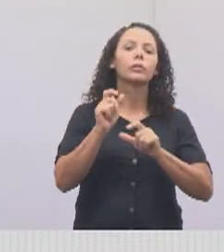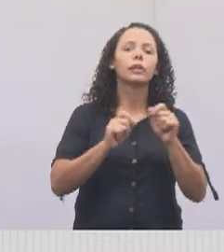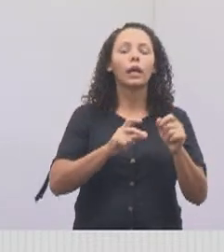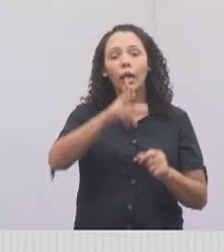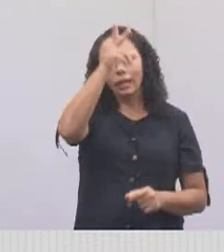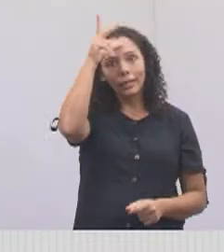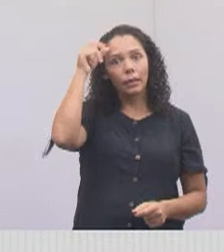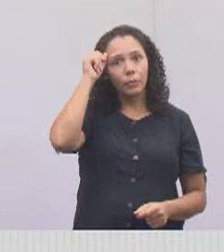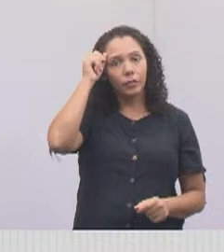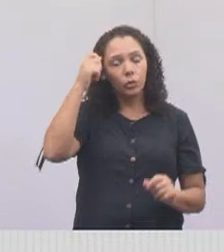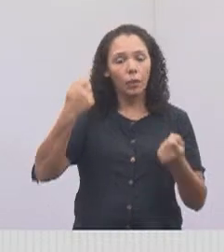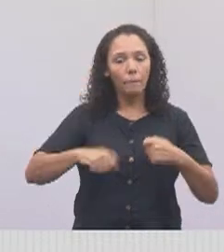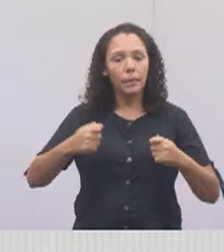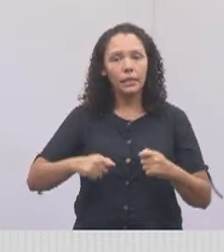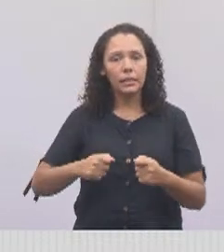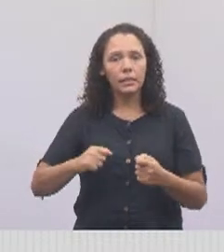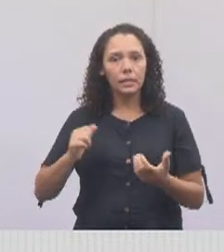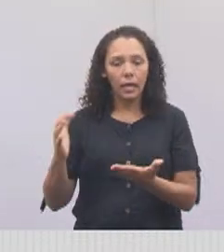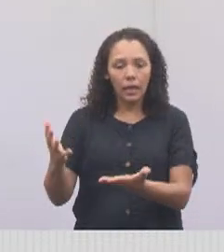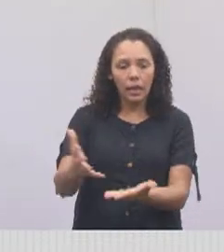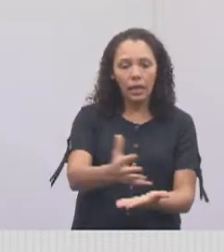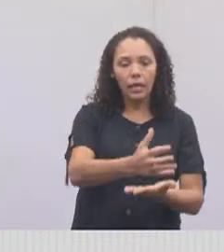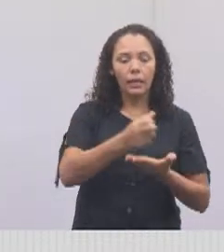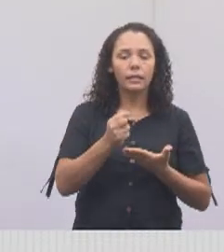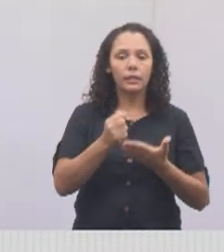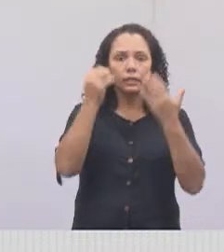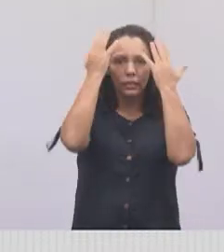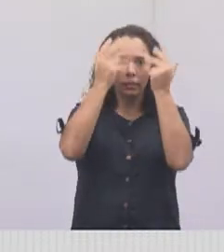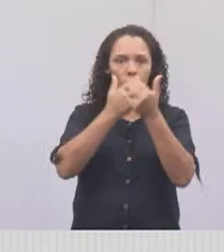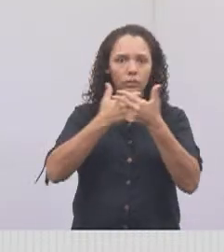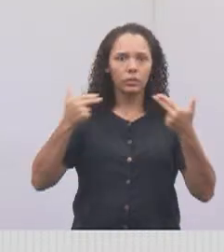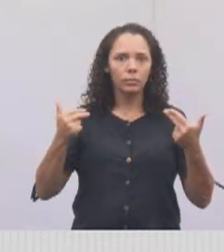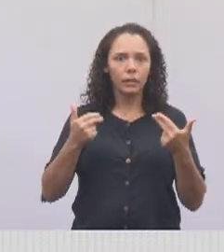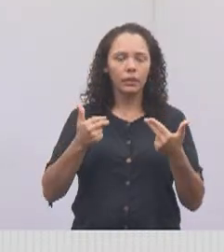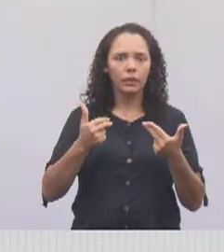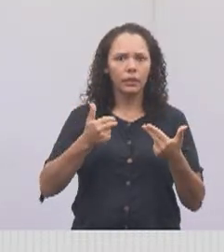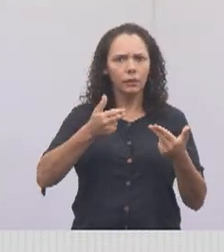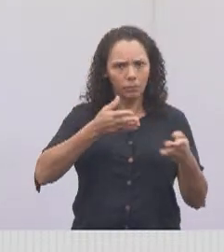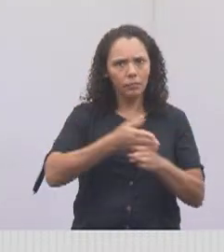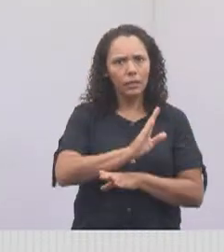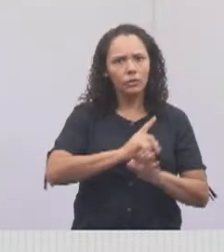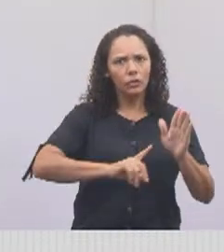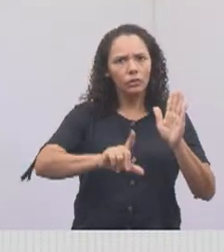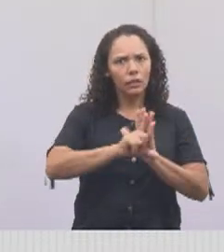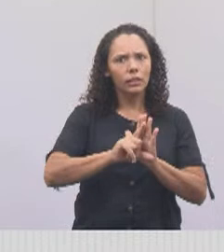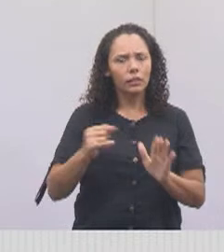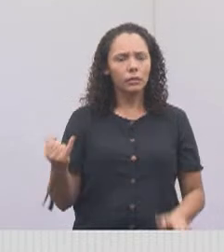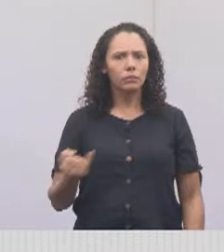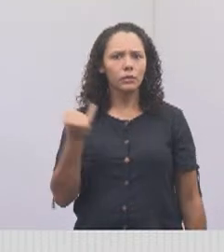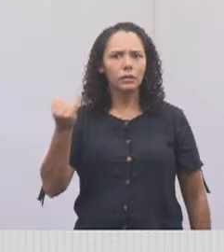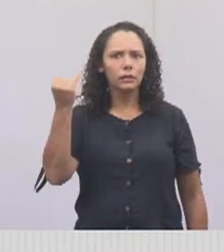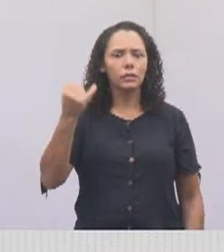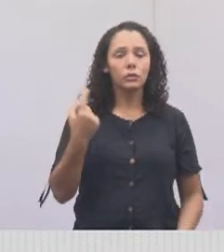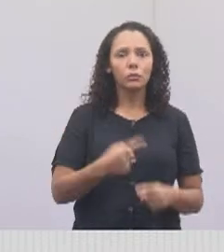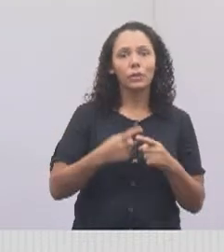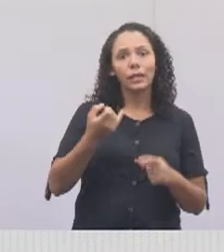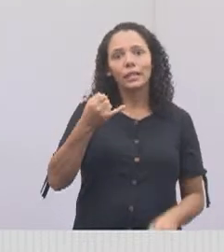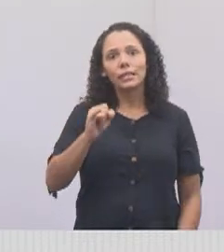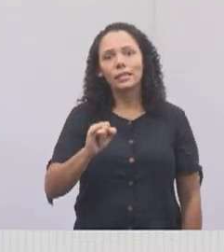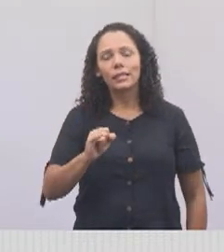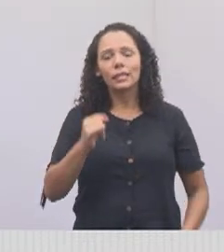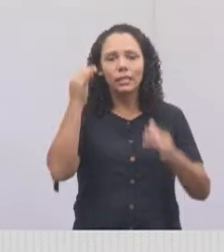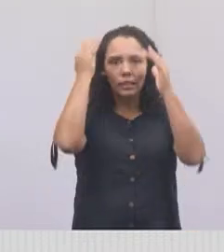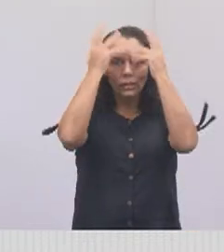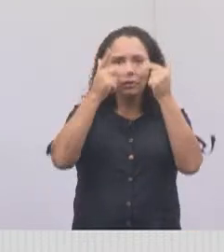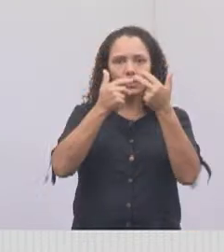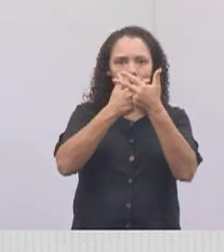tem que resgatar esses animais agora. Então, foi sancionada essa lei, é lei importante das pessoas saberem, porque se o animal cai, quem